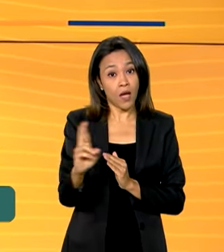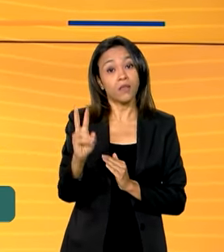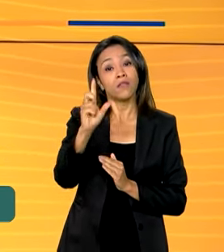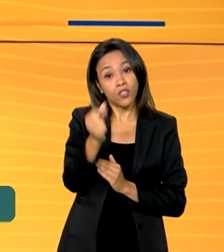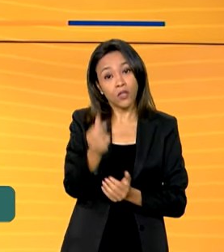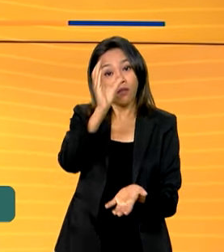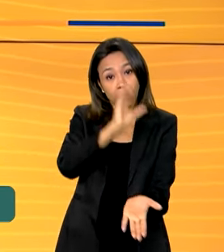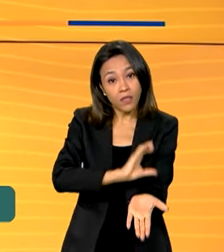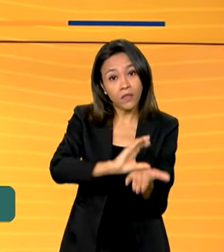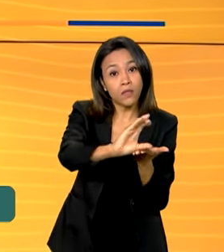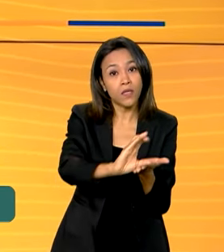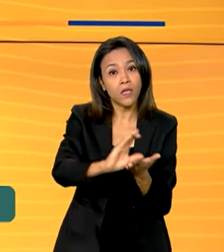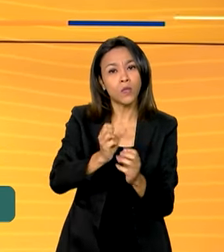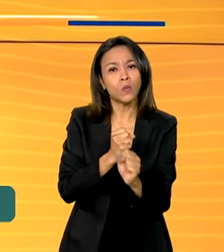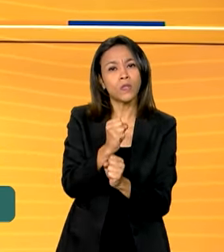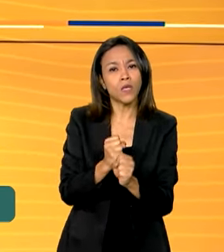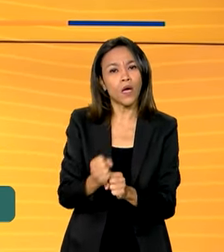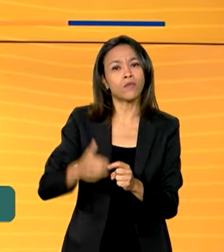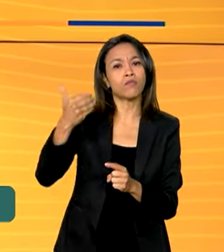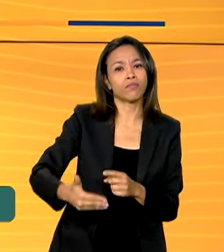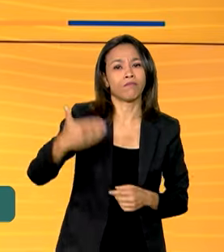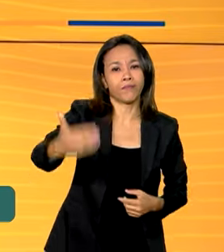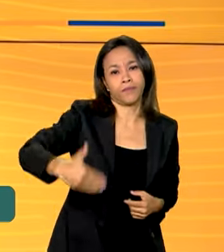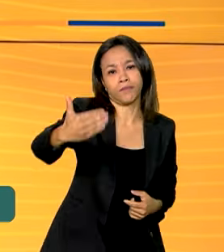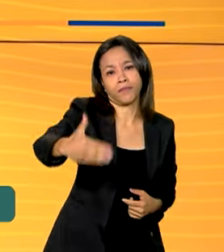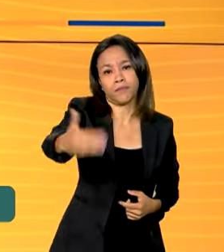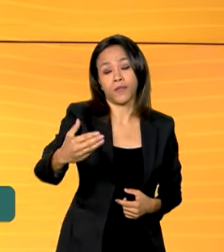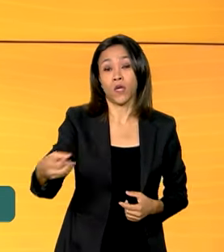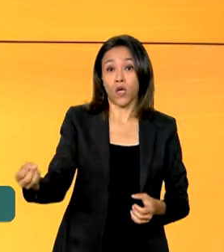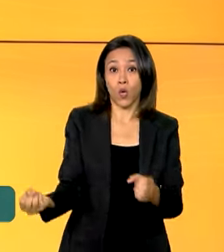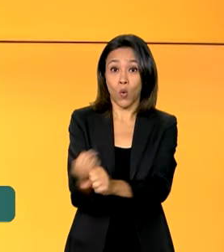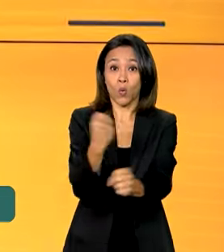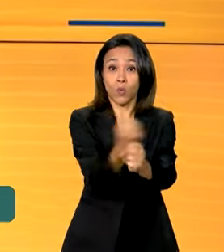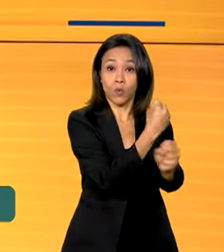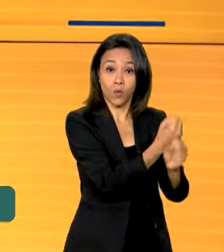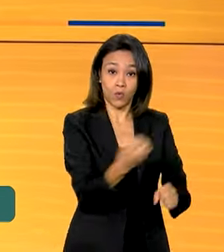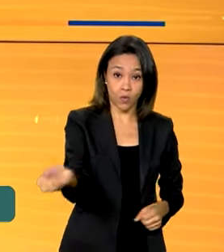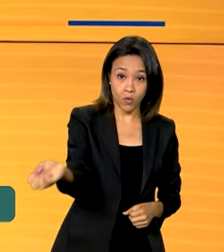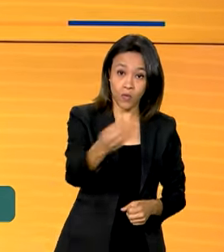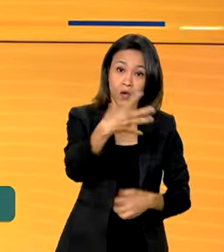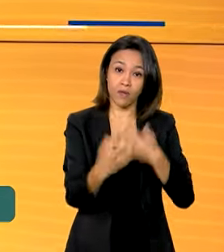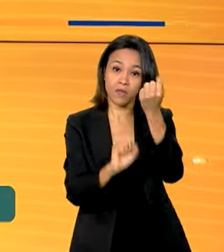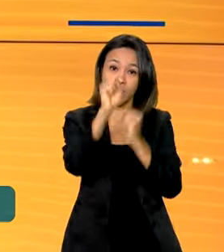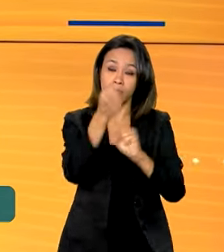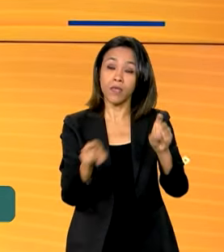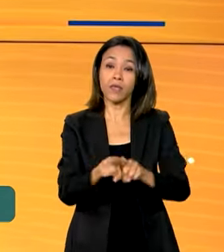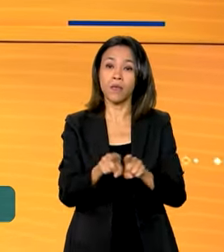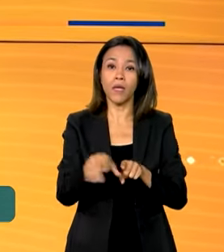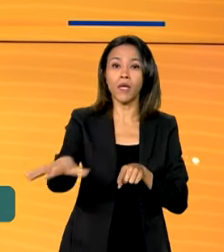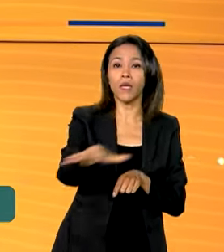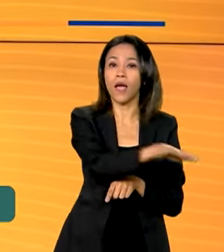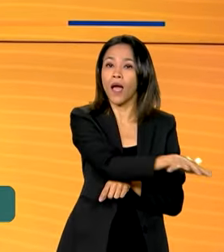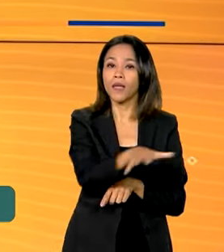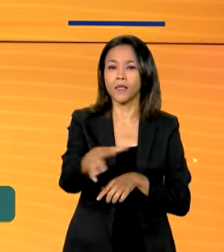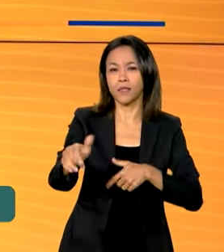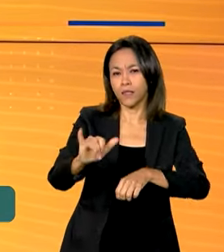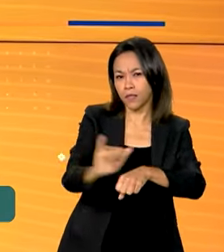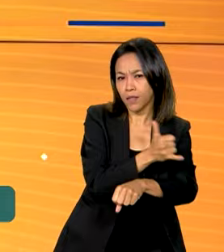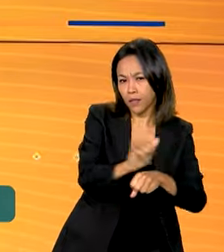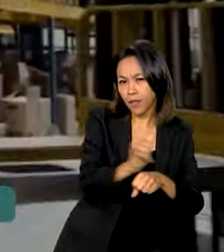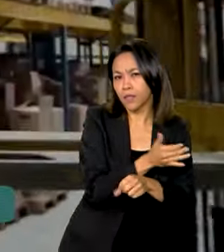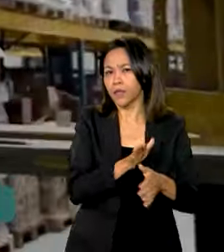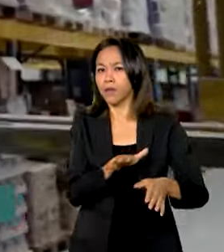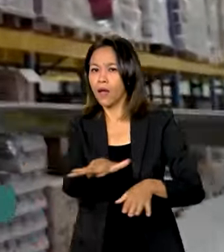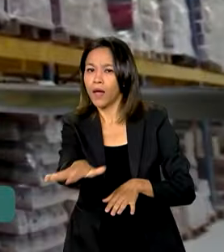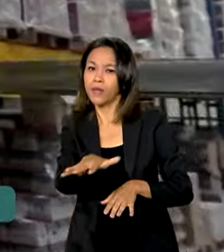investidos nos próximos anos na construção de novas fábricas e também em áreas estratégicas, como pesquisa e inovação.